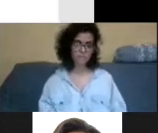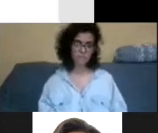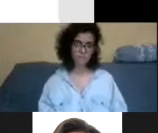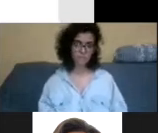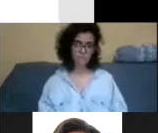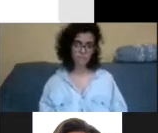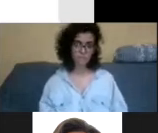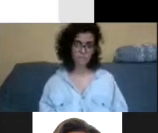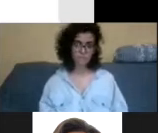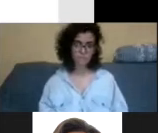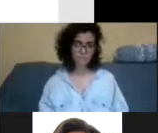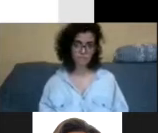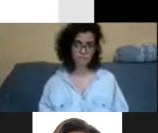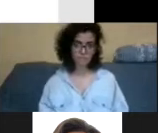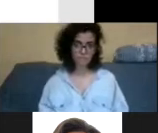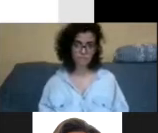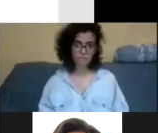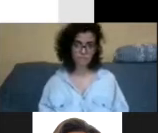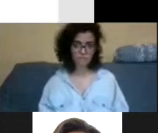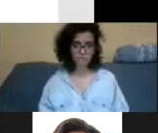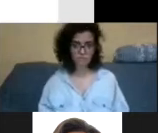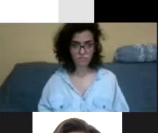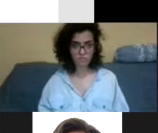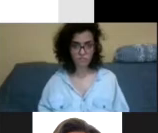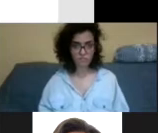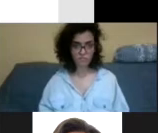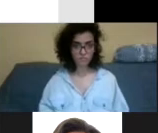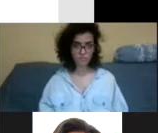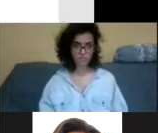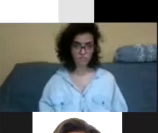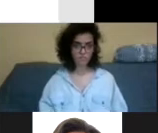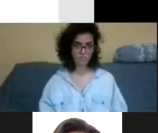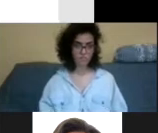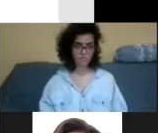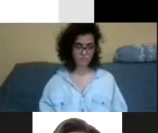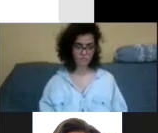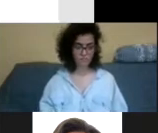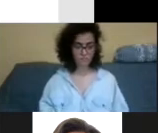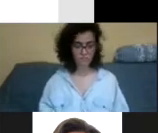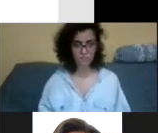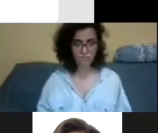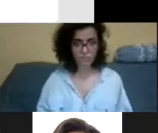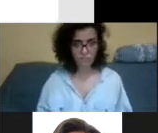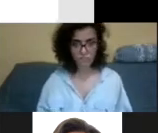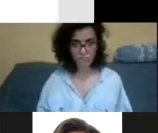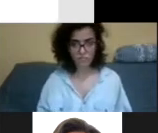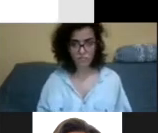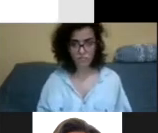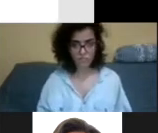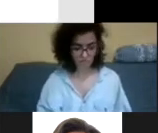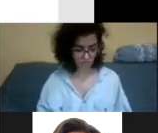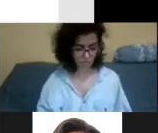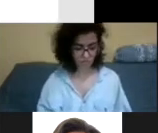não passiva, frases condicionantes também confundem, esses termos tipo embora, desde que, não,